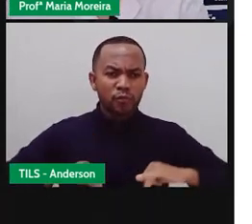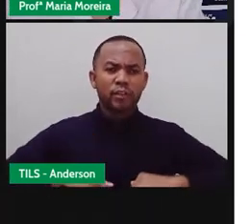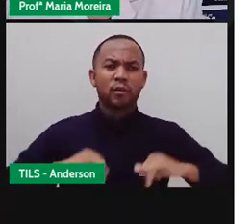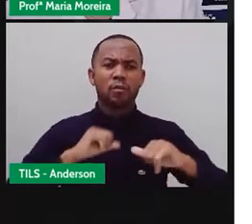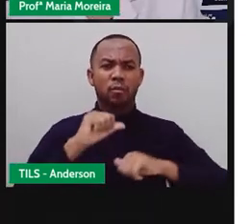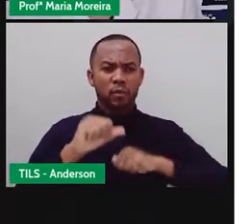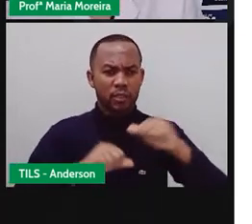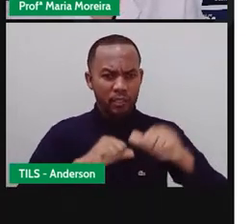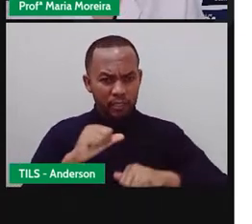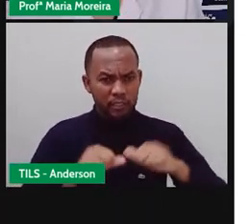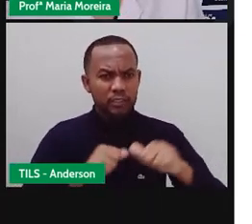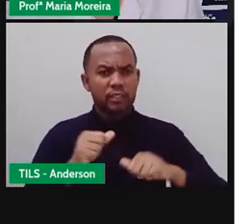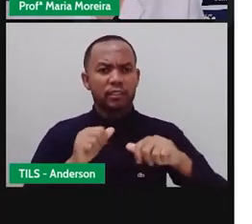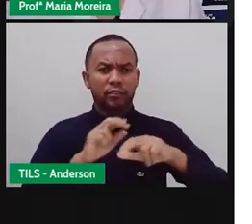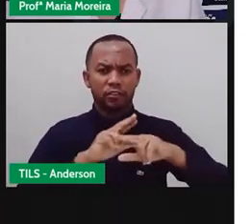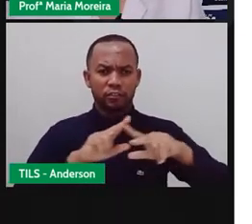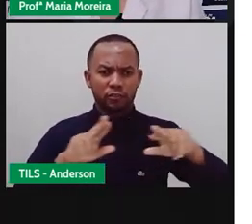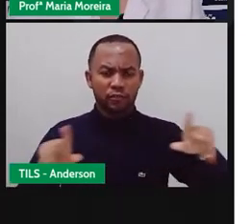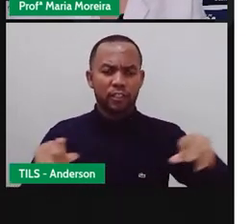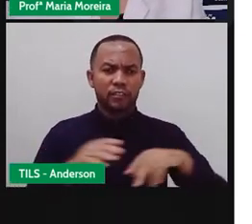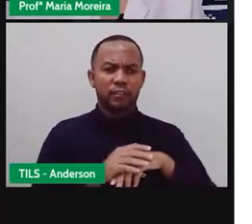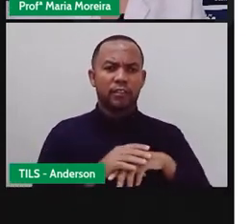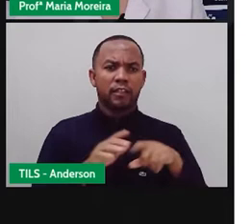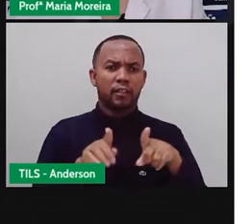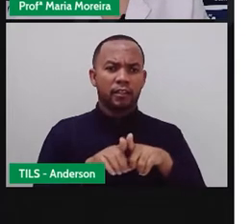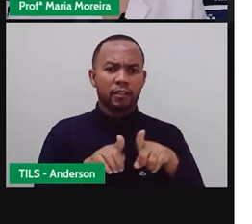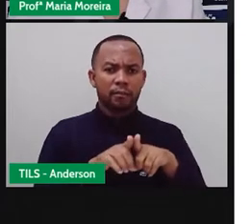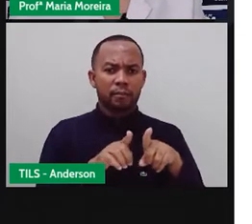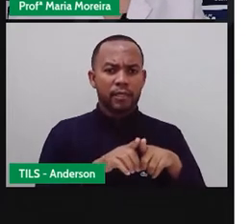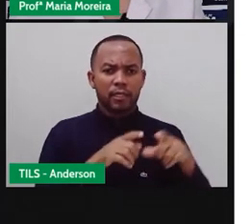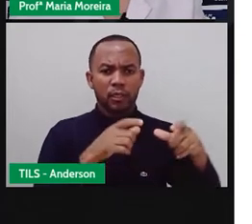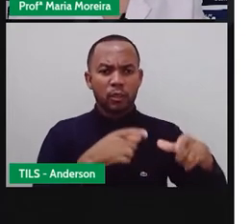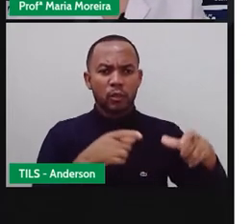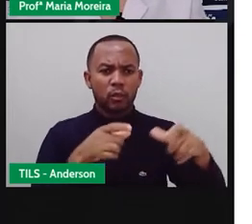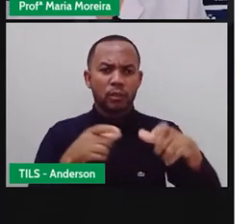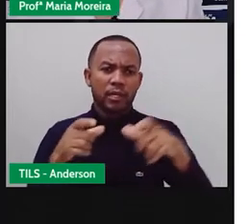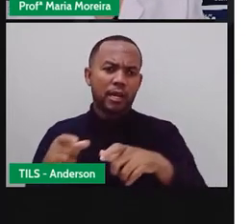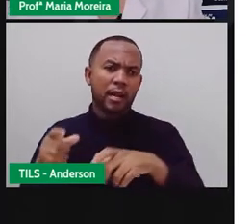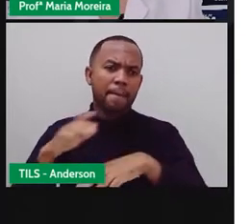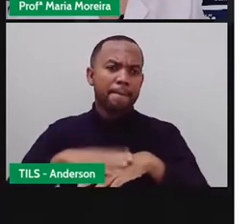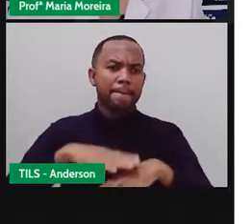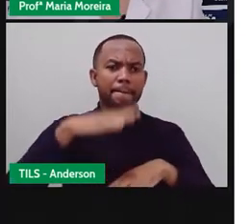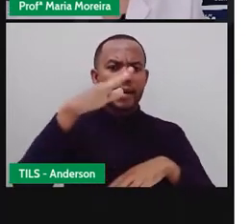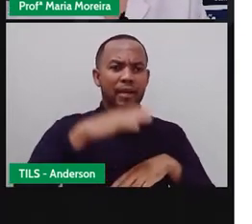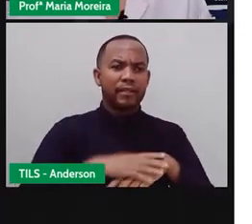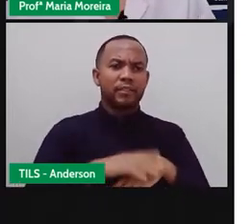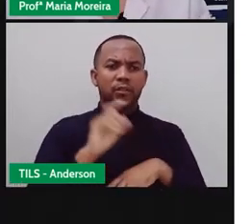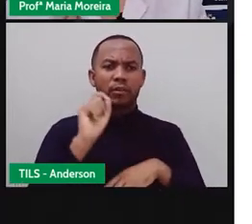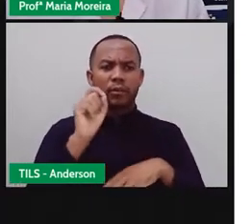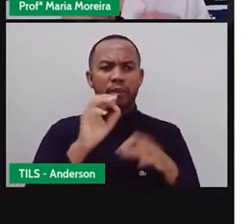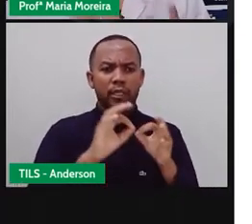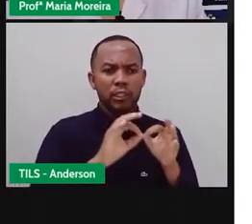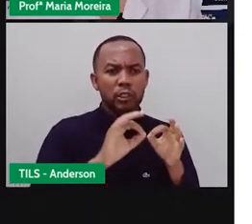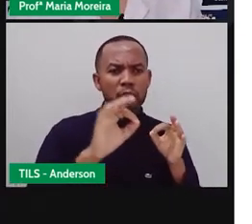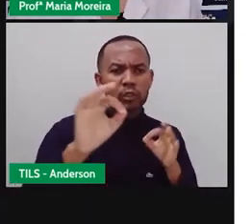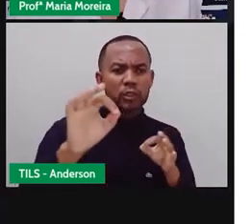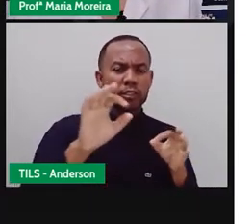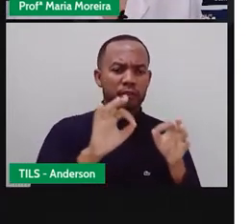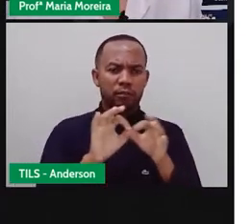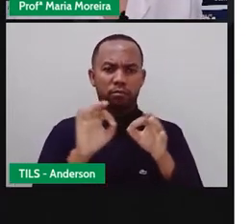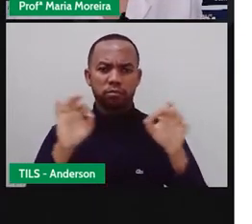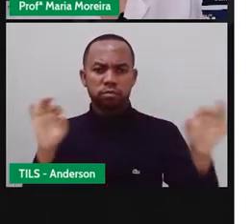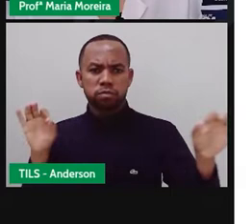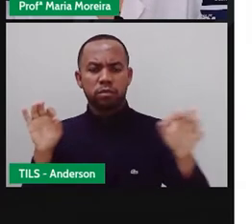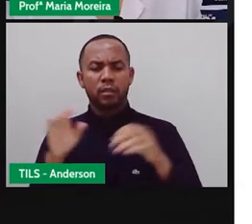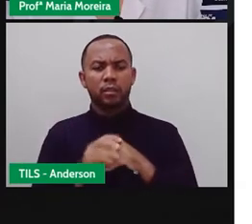longo da evolução da sociedade, encurtando cada vez mais o que? As distâncias, né? distâncias, né?